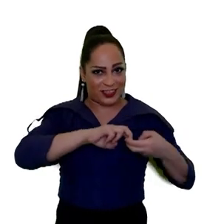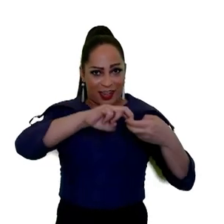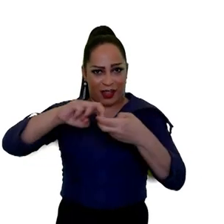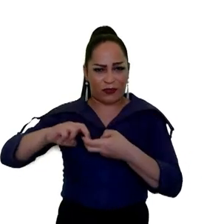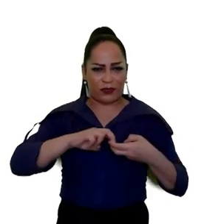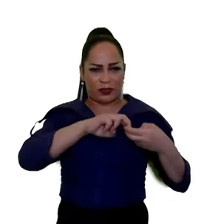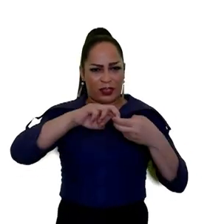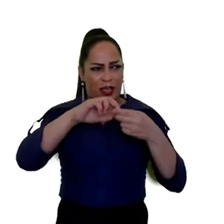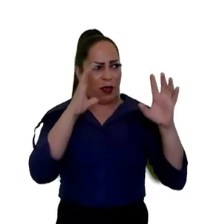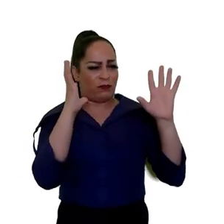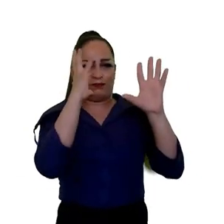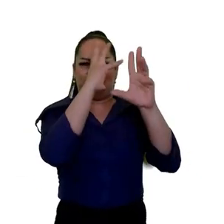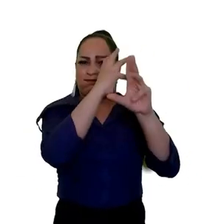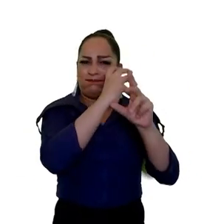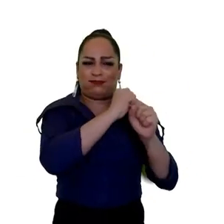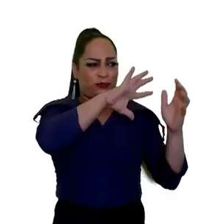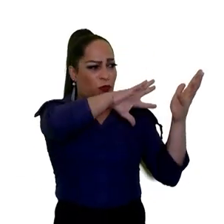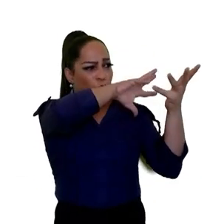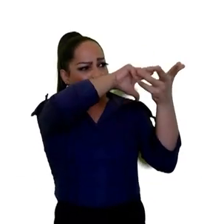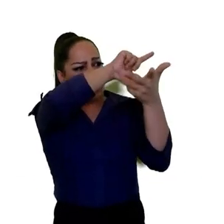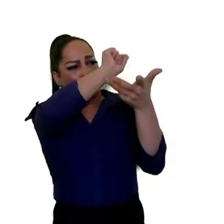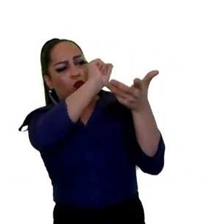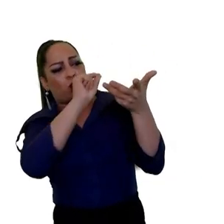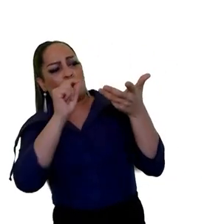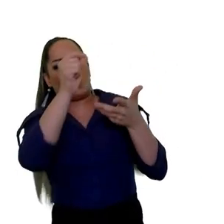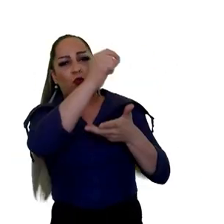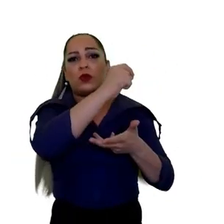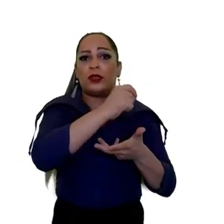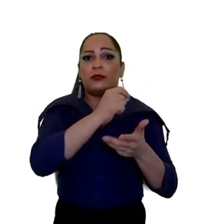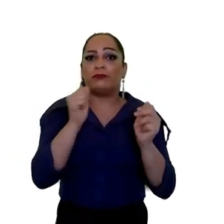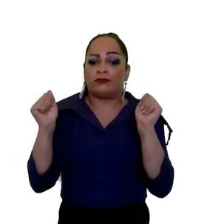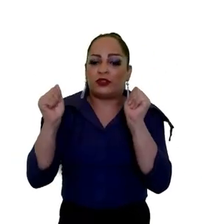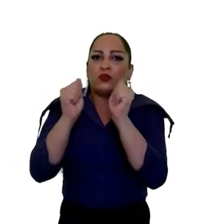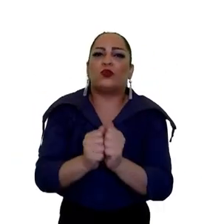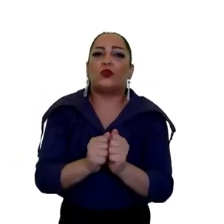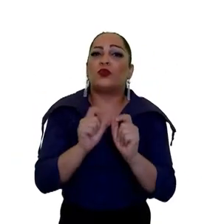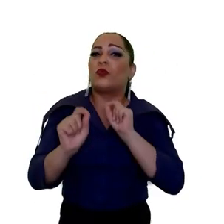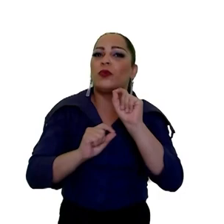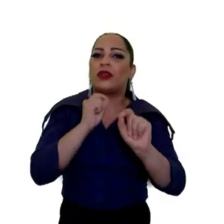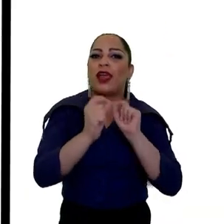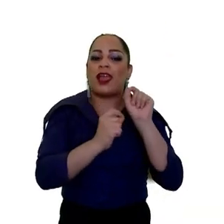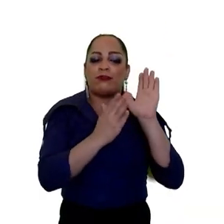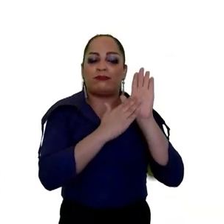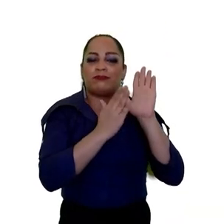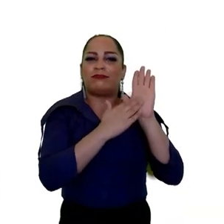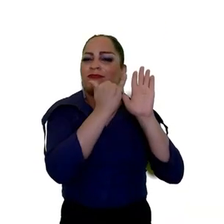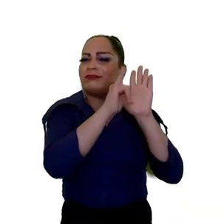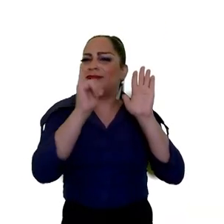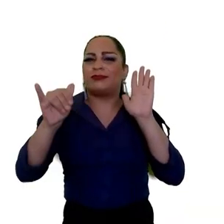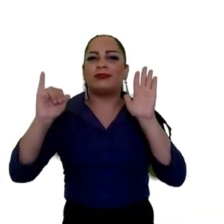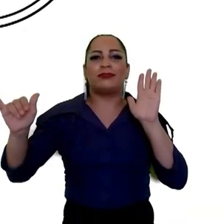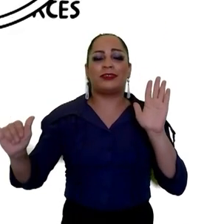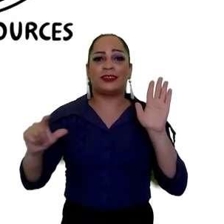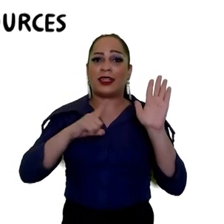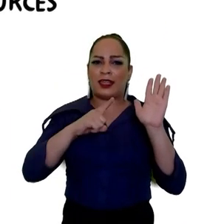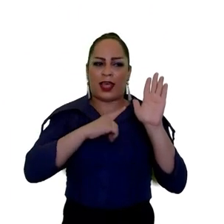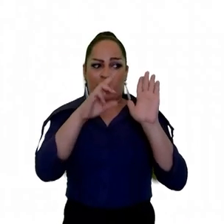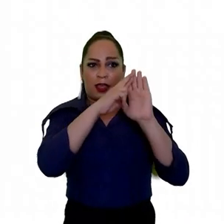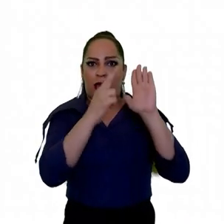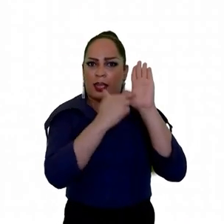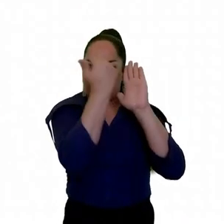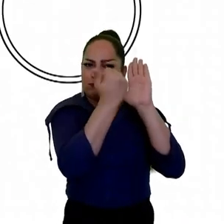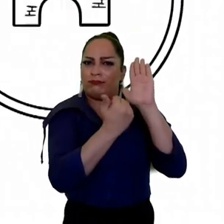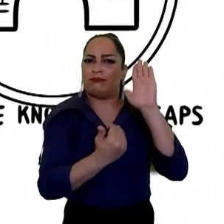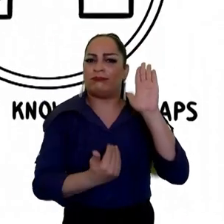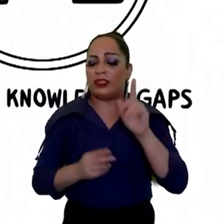uniu 17 especialistas globais que juntos lançaram um manifesto. Uma lista de 10 exigências para proteger